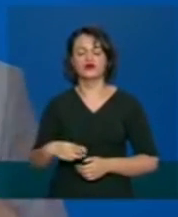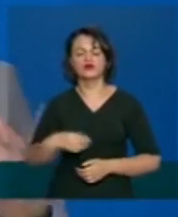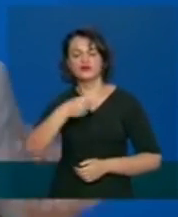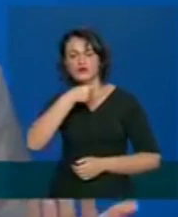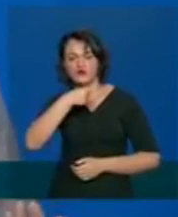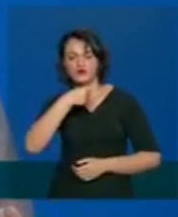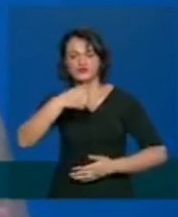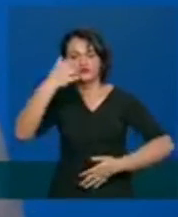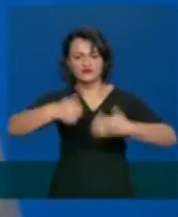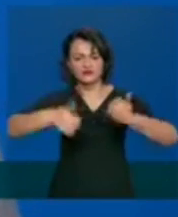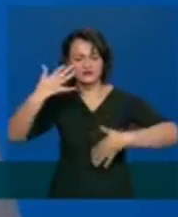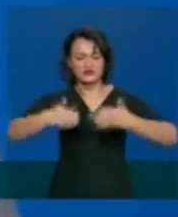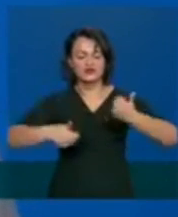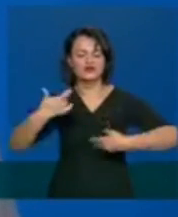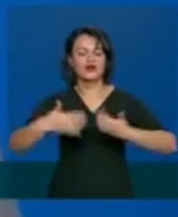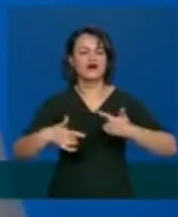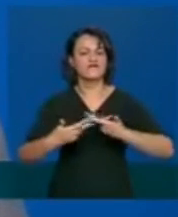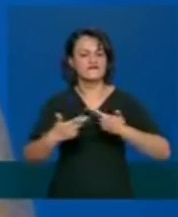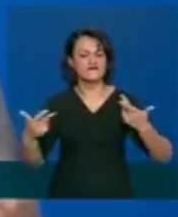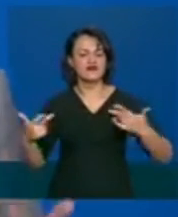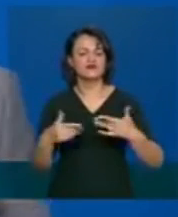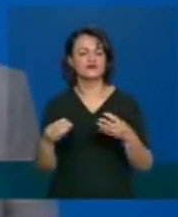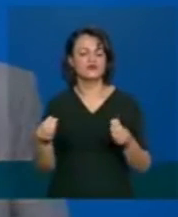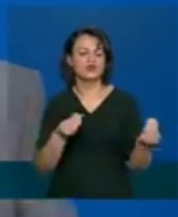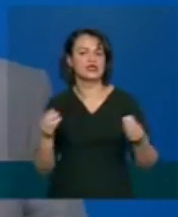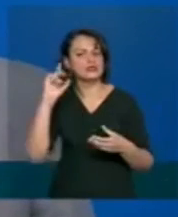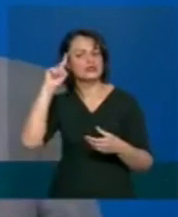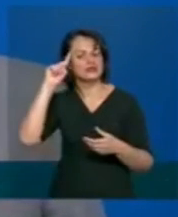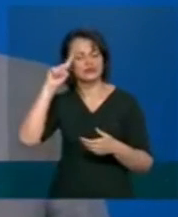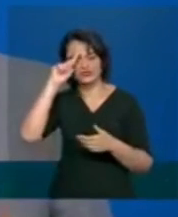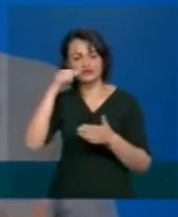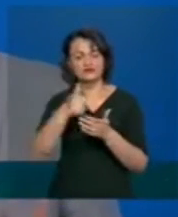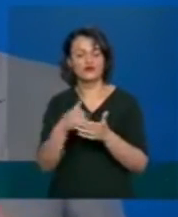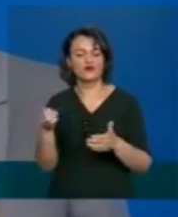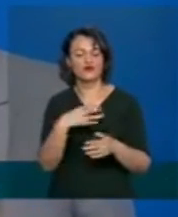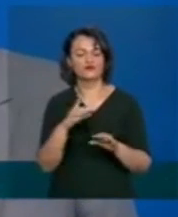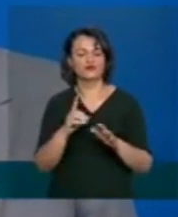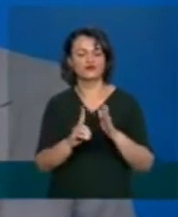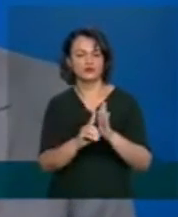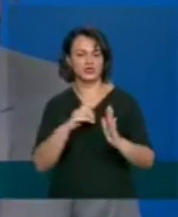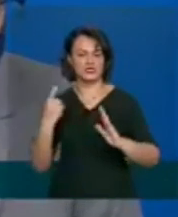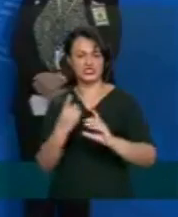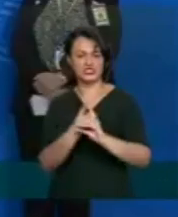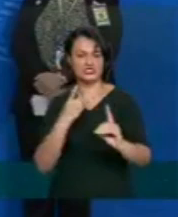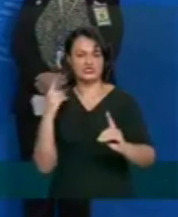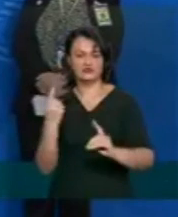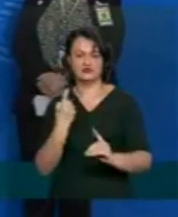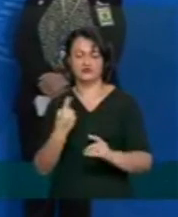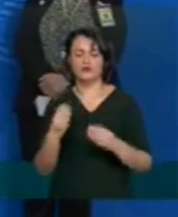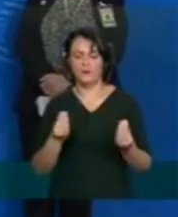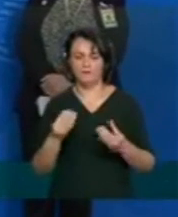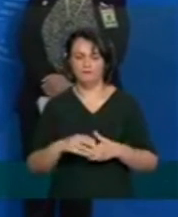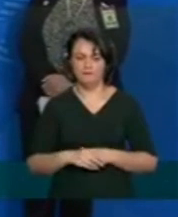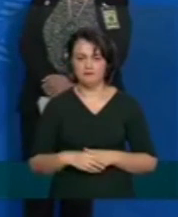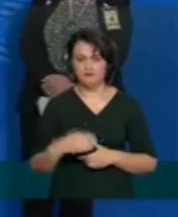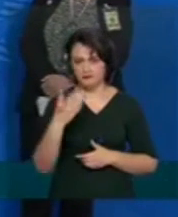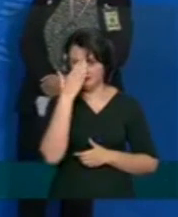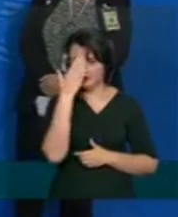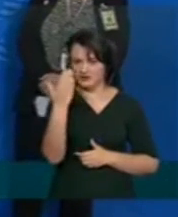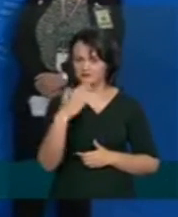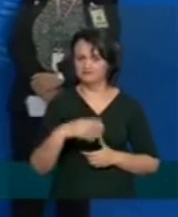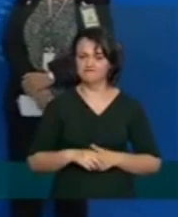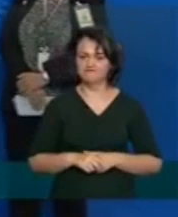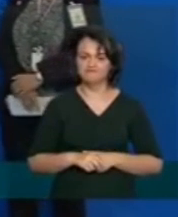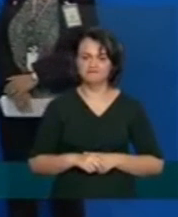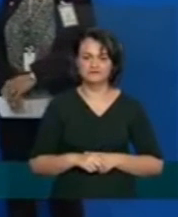coletiva as informações sobre as diretrizes do planejamento de distanciamento social obrigado obrigado gente